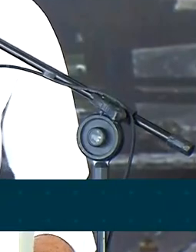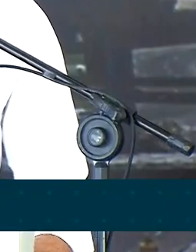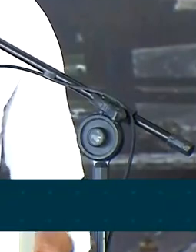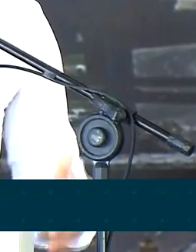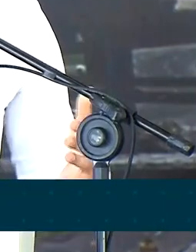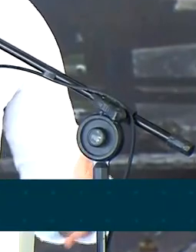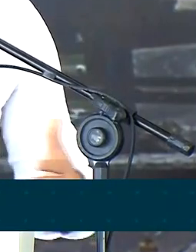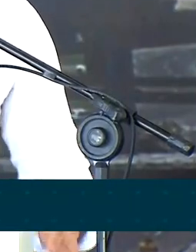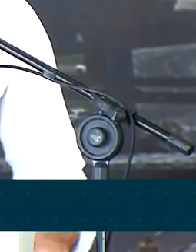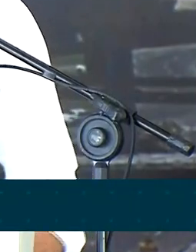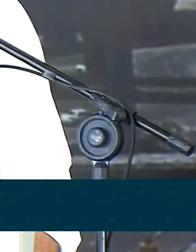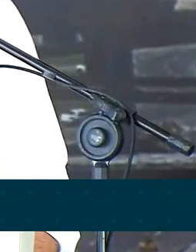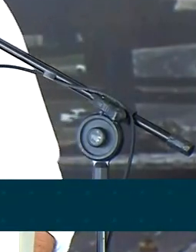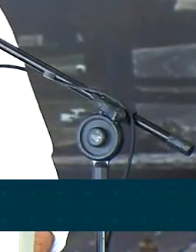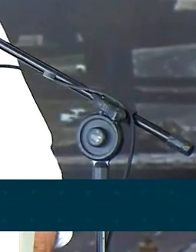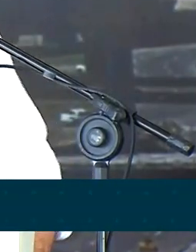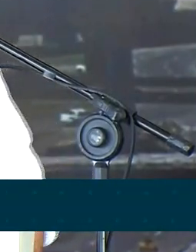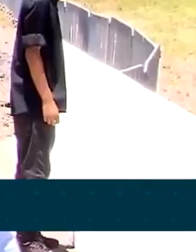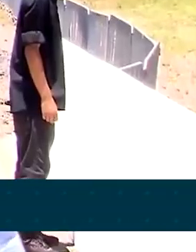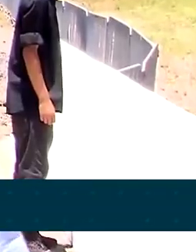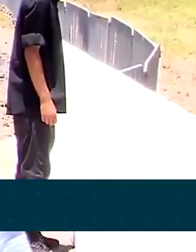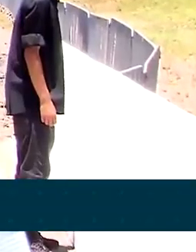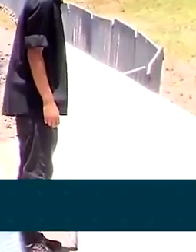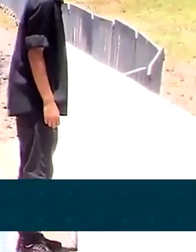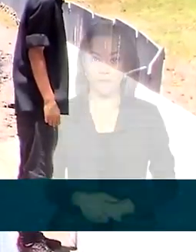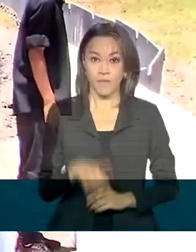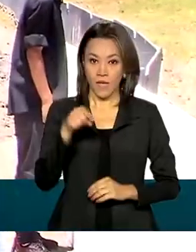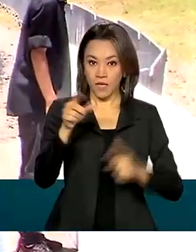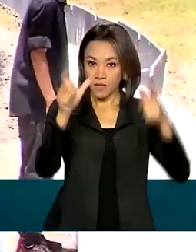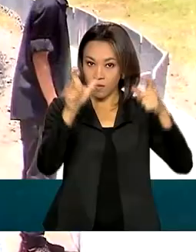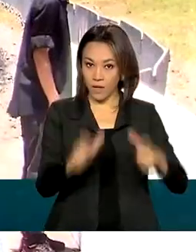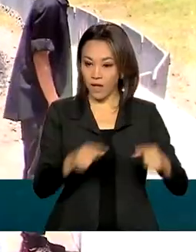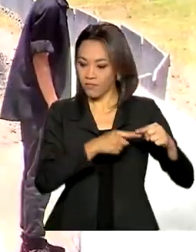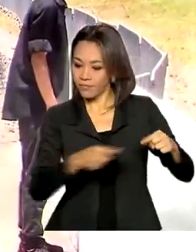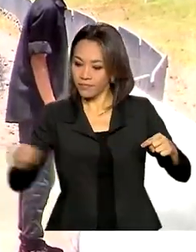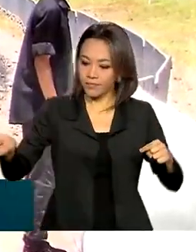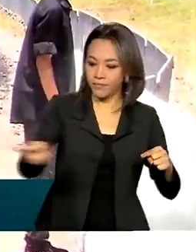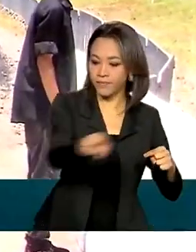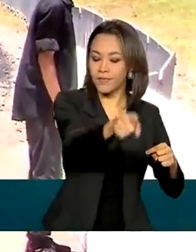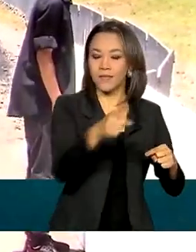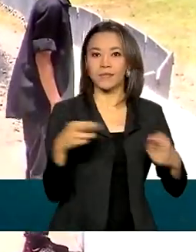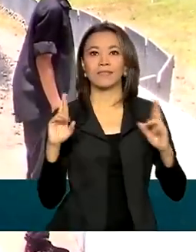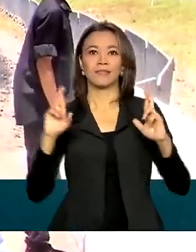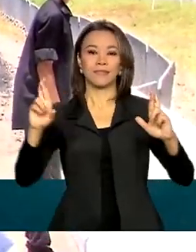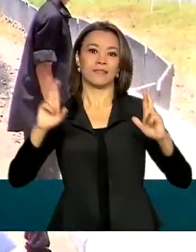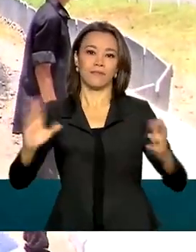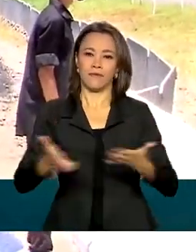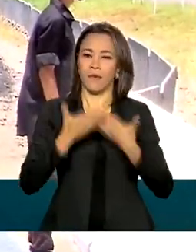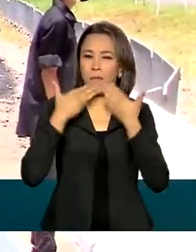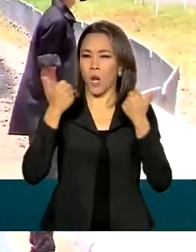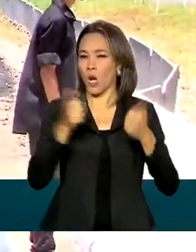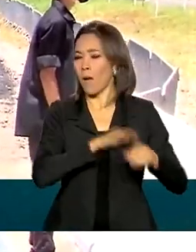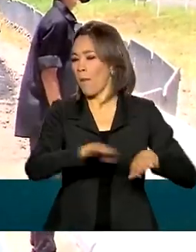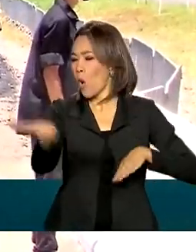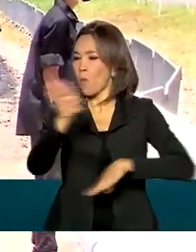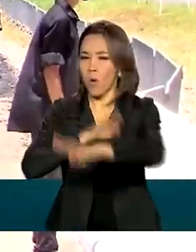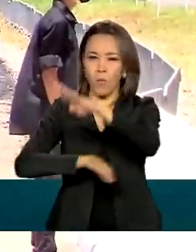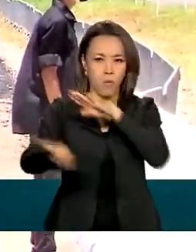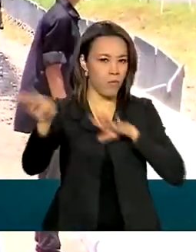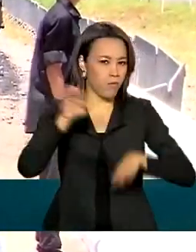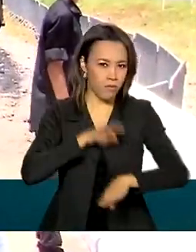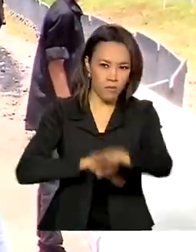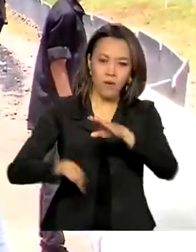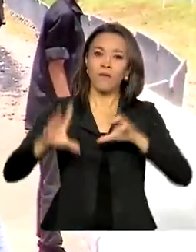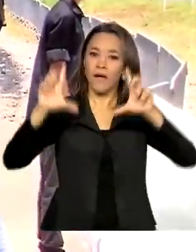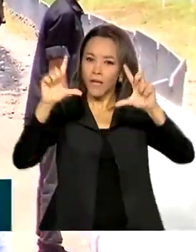estado em melhores condições de competir. É uma rodovia que traz esperança, que vai melhorar muito o serviço prestado ao